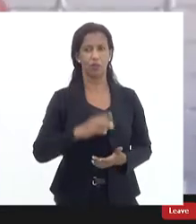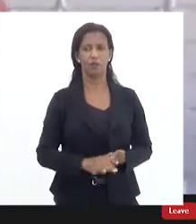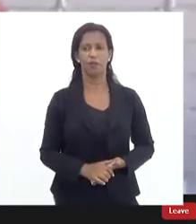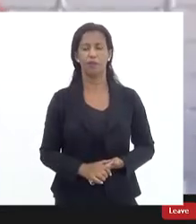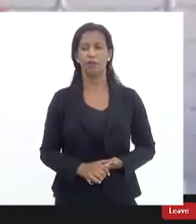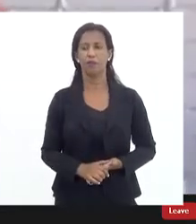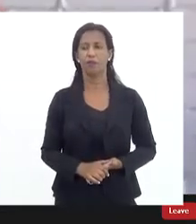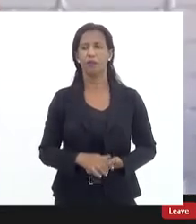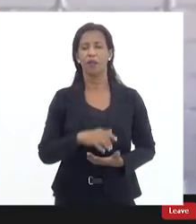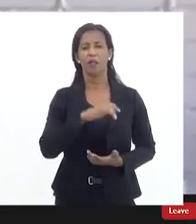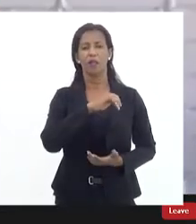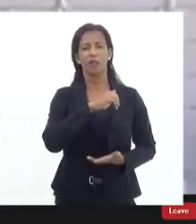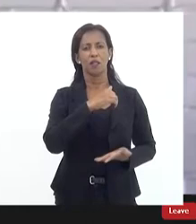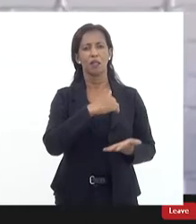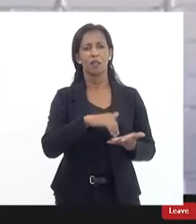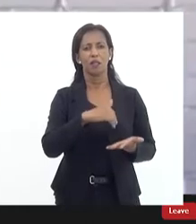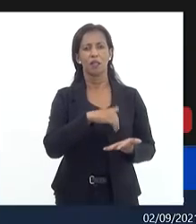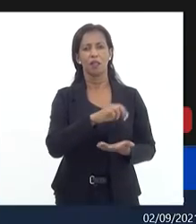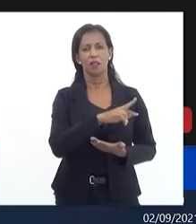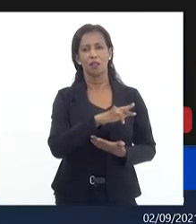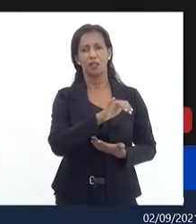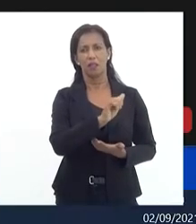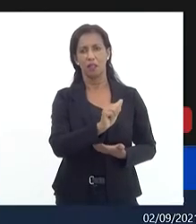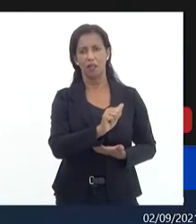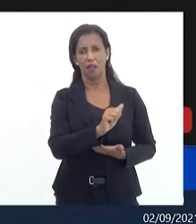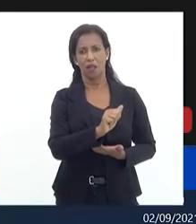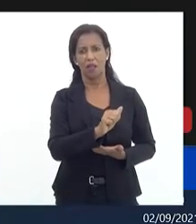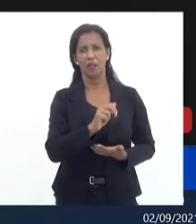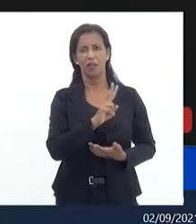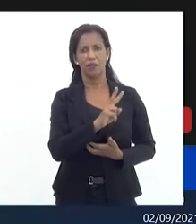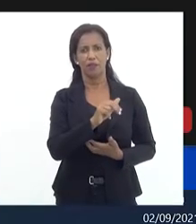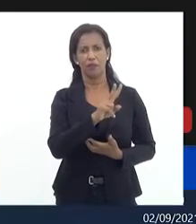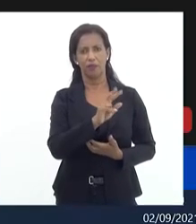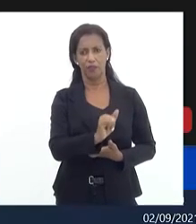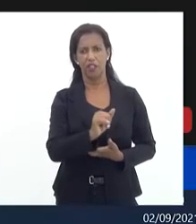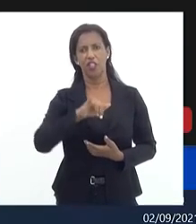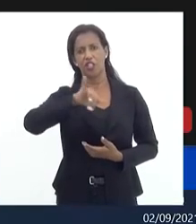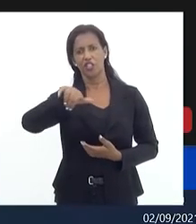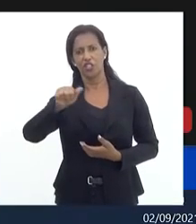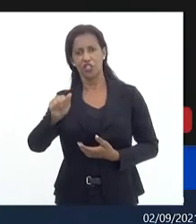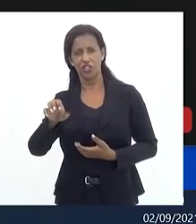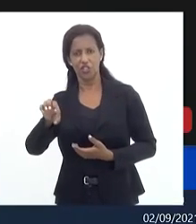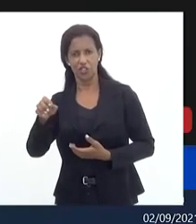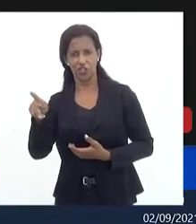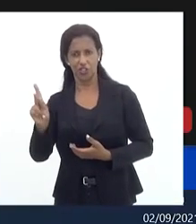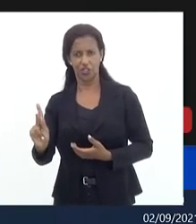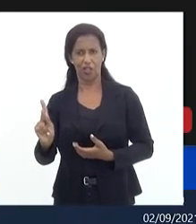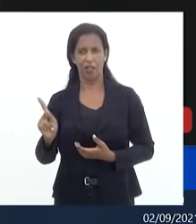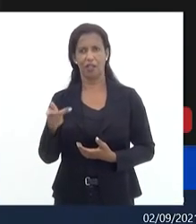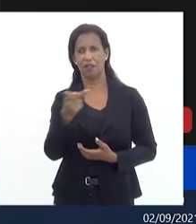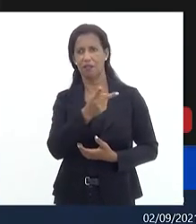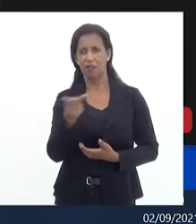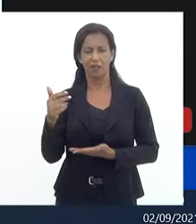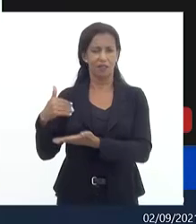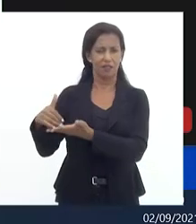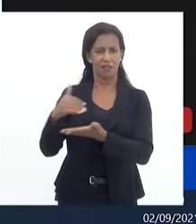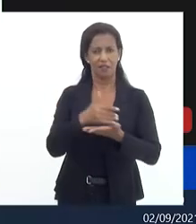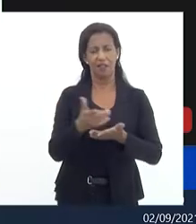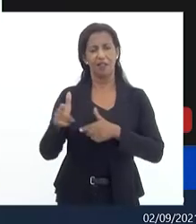Vivi e Jaque secretária das duas comissões que vem aqui secretariano brilhantemente os trabalhos da